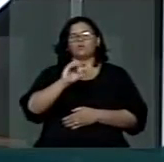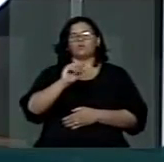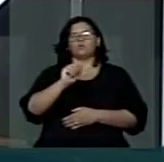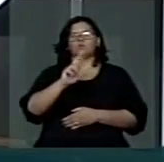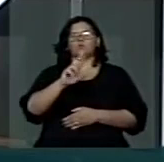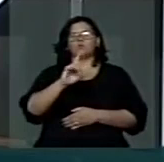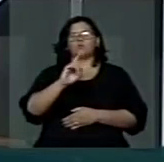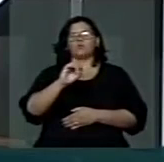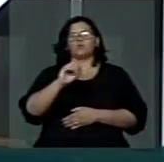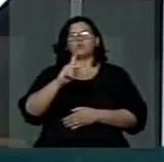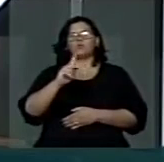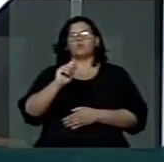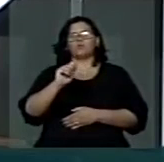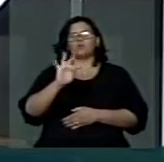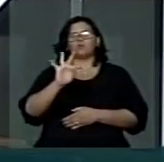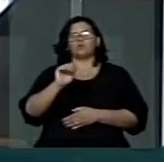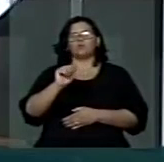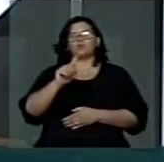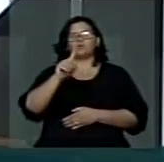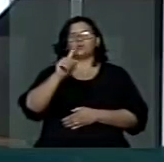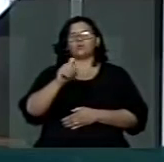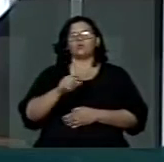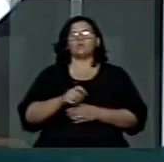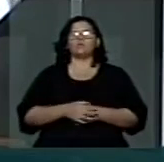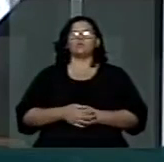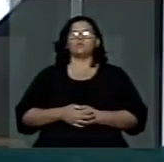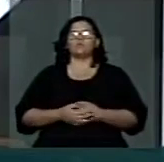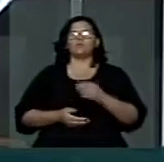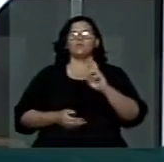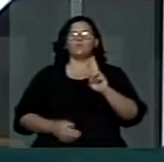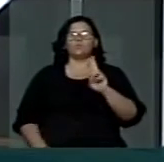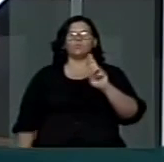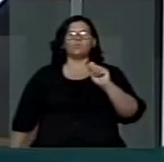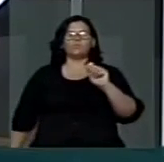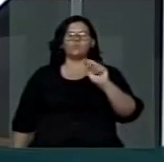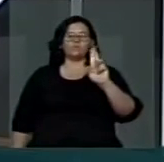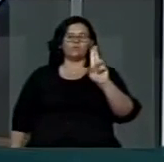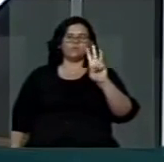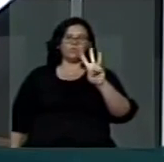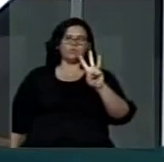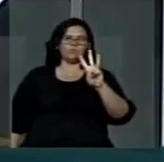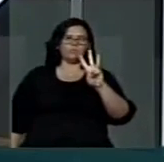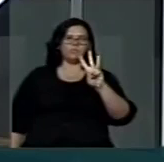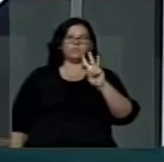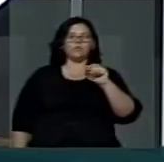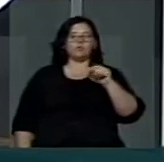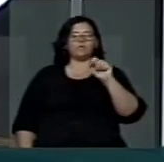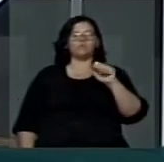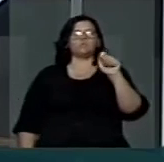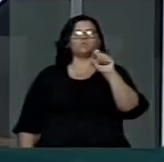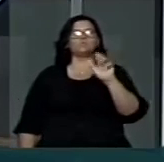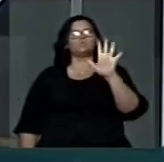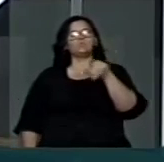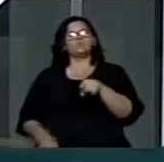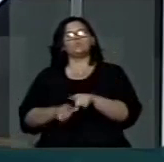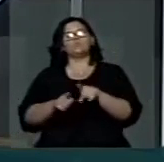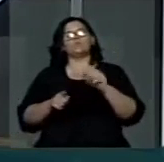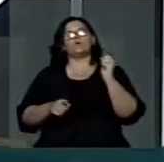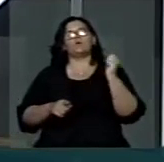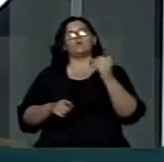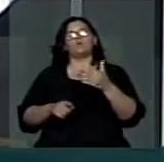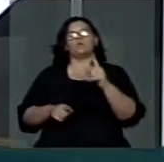com dirigentes sindicais da UAW, uma das maiores organizações sindicais dos Estados Unidos, lideradas pelo seu